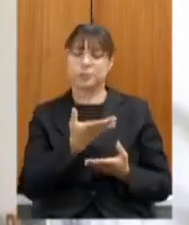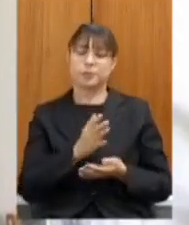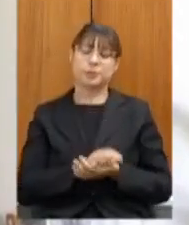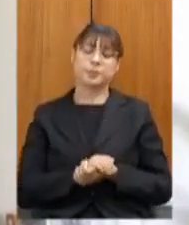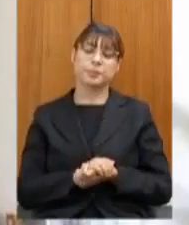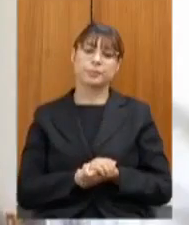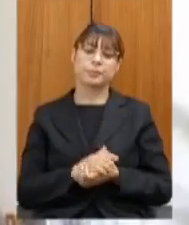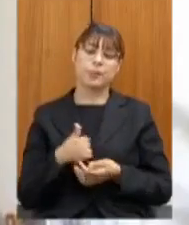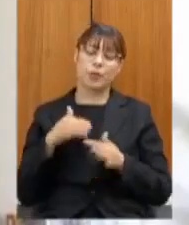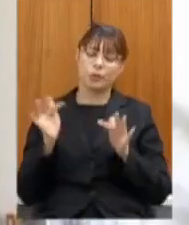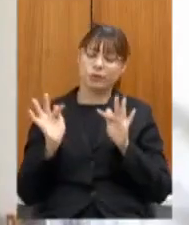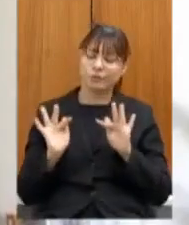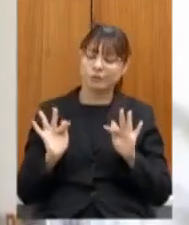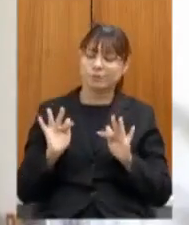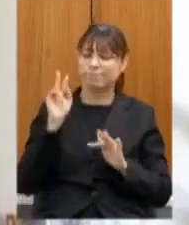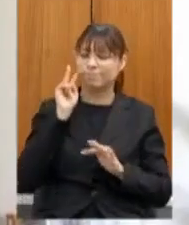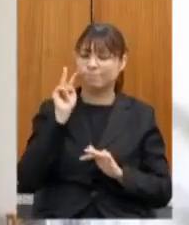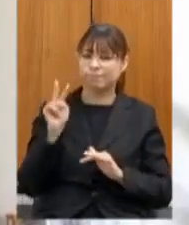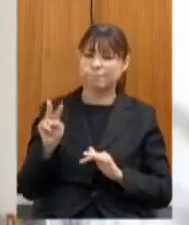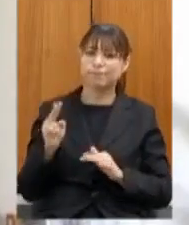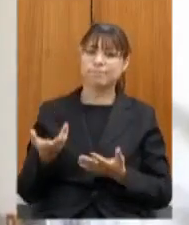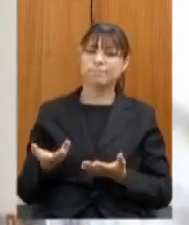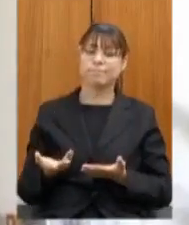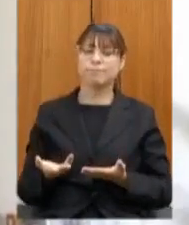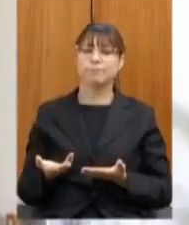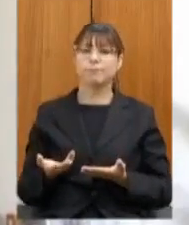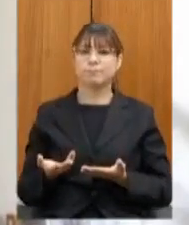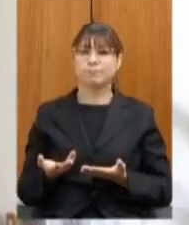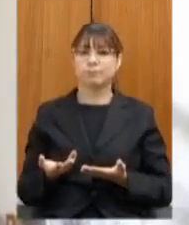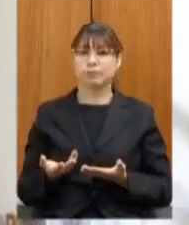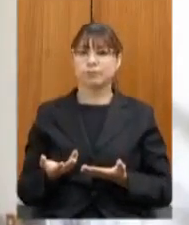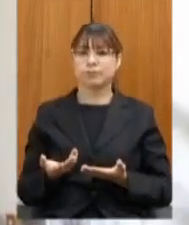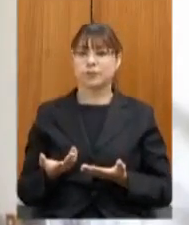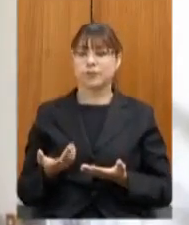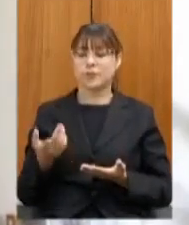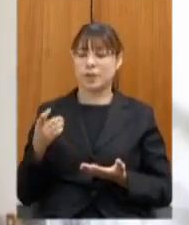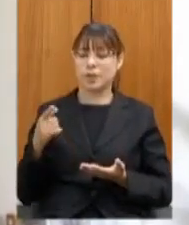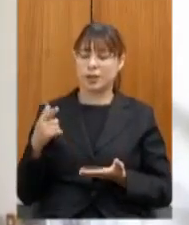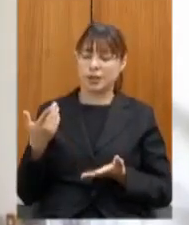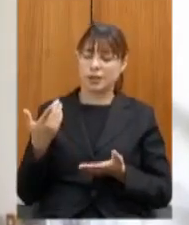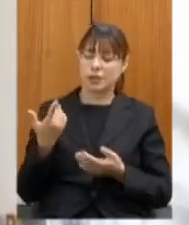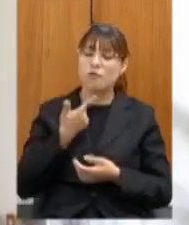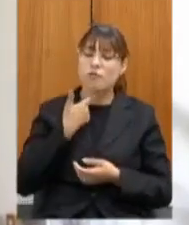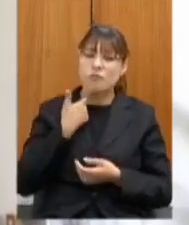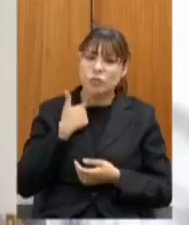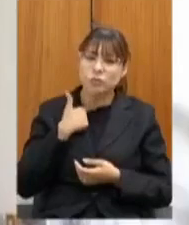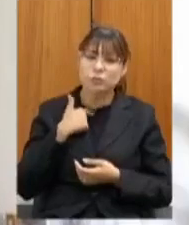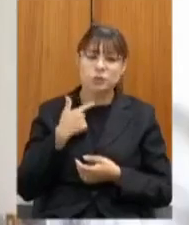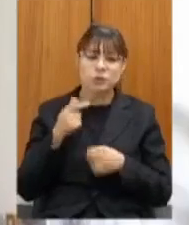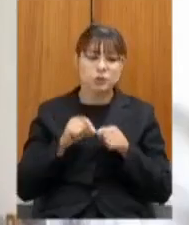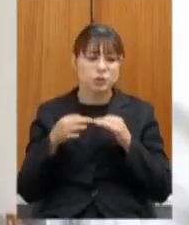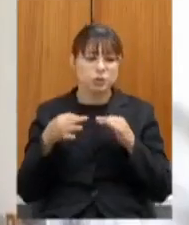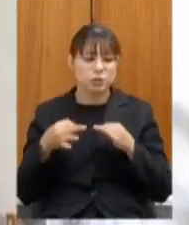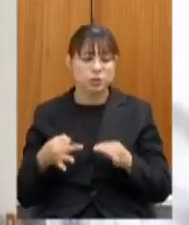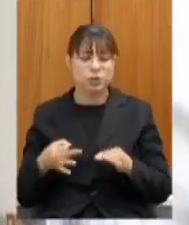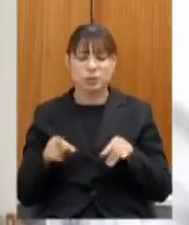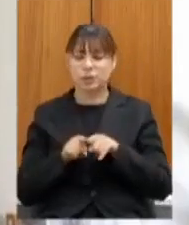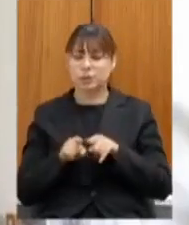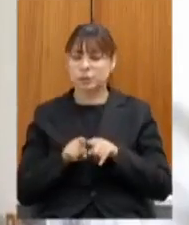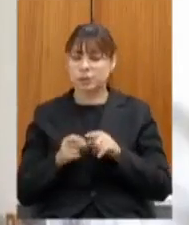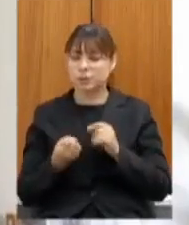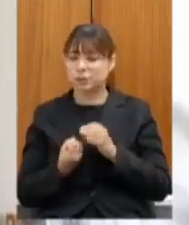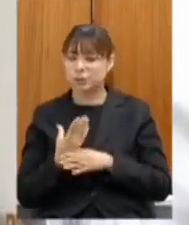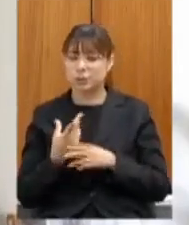feliz de ver a vontade de acertar e a vontade de fazer alguma coisa que tivesse um